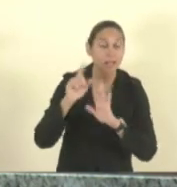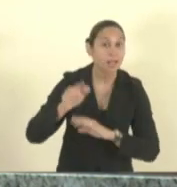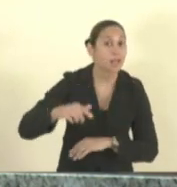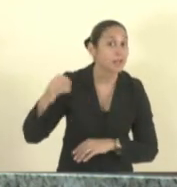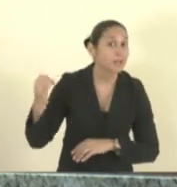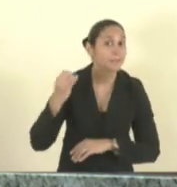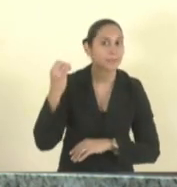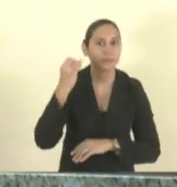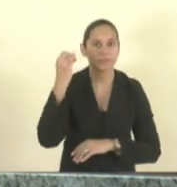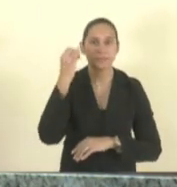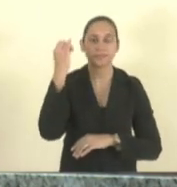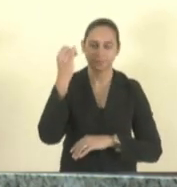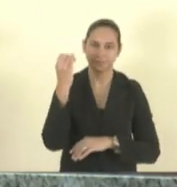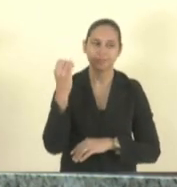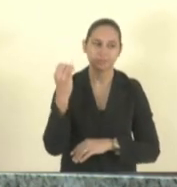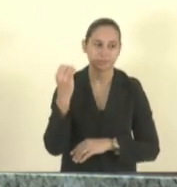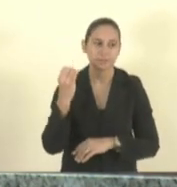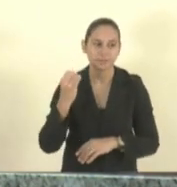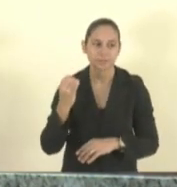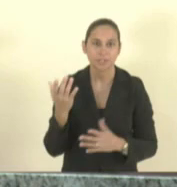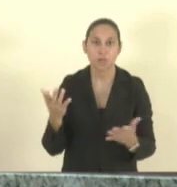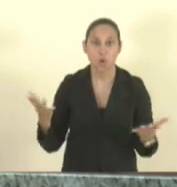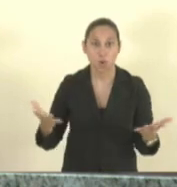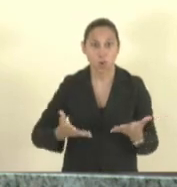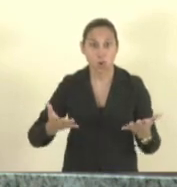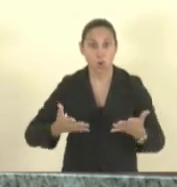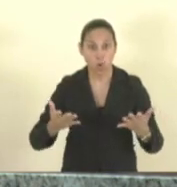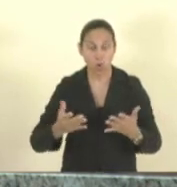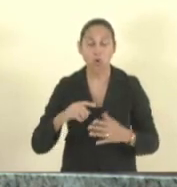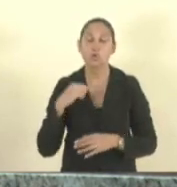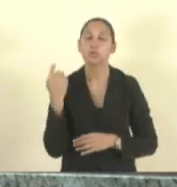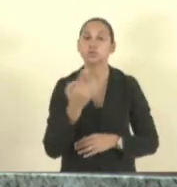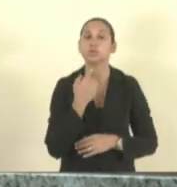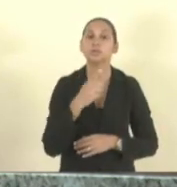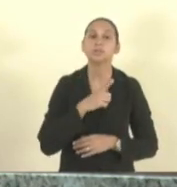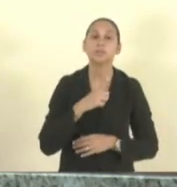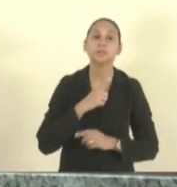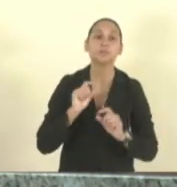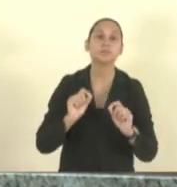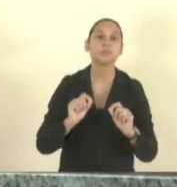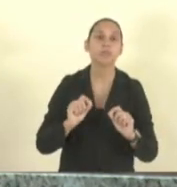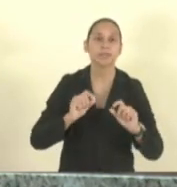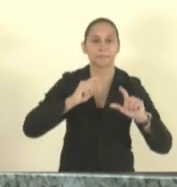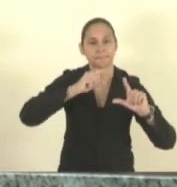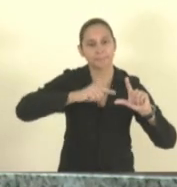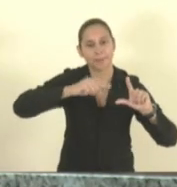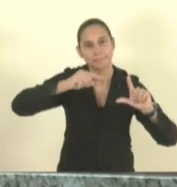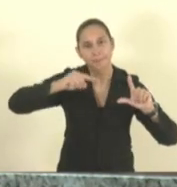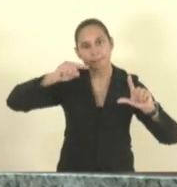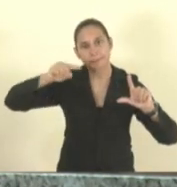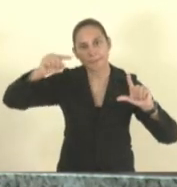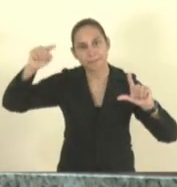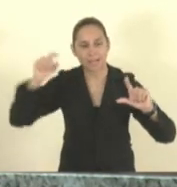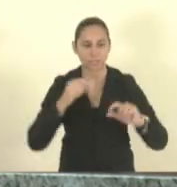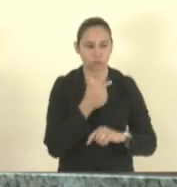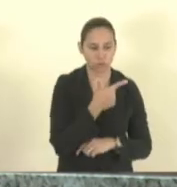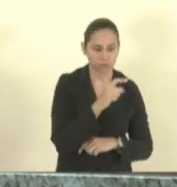porque o que nós temos visto atualmente a gente tem visto um crescente número de 2018